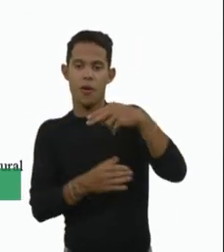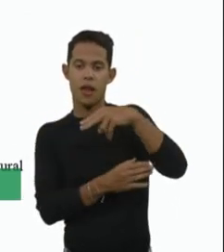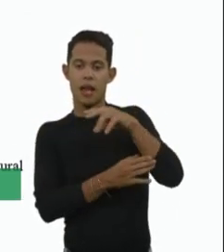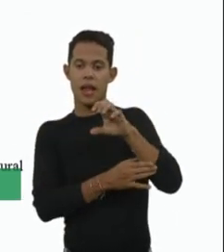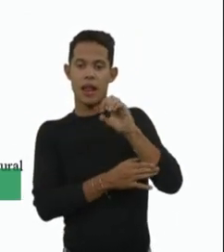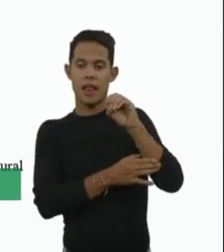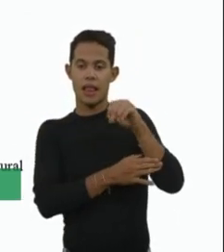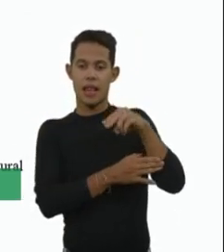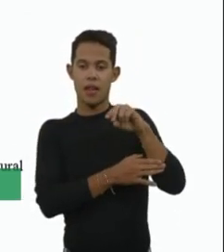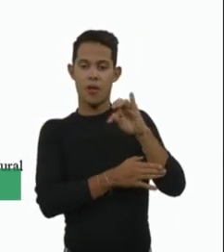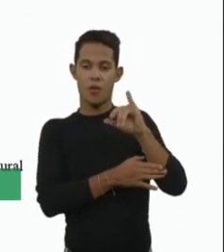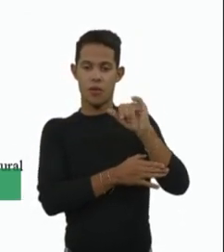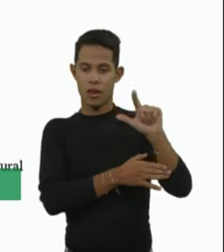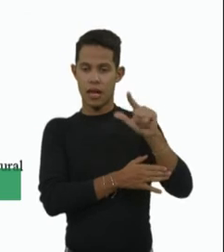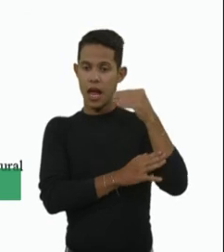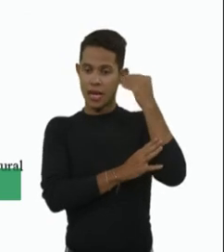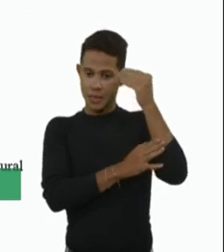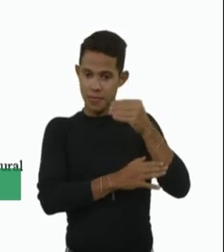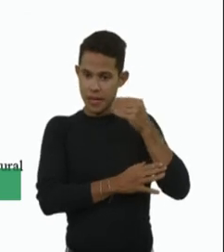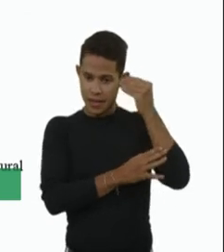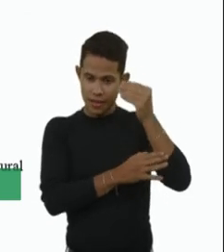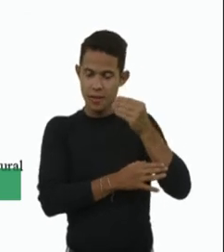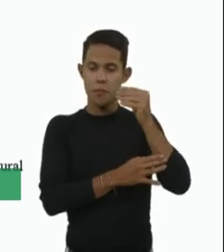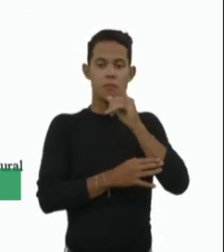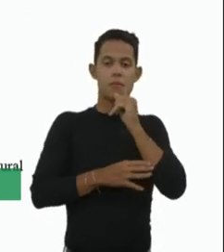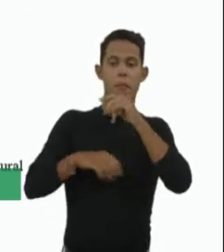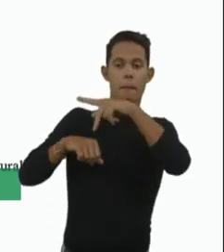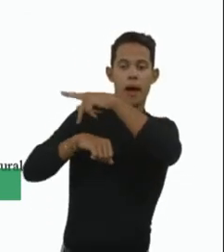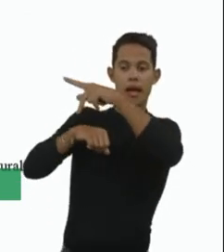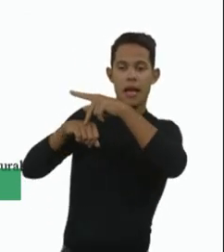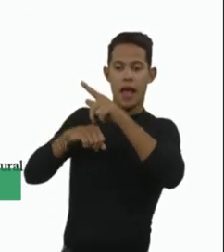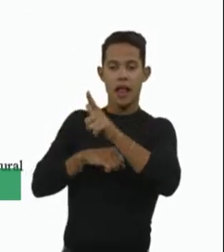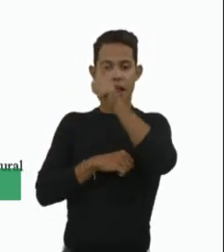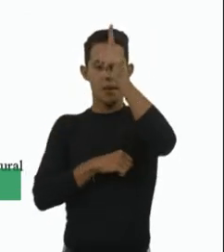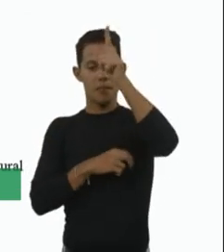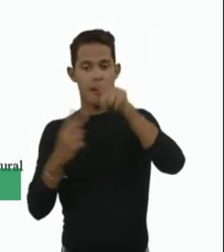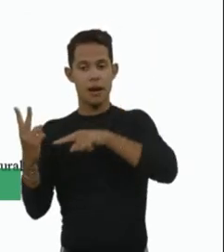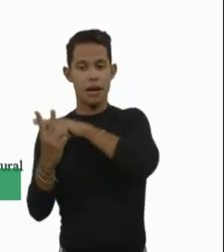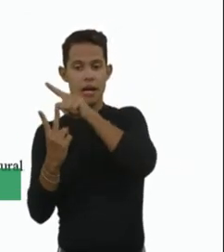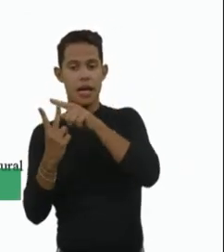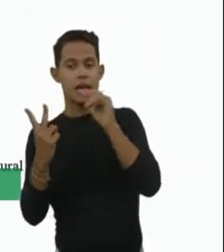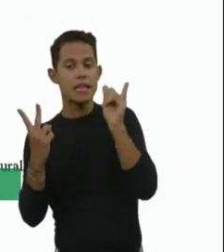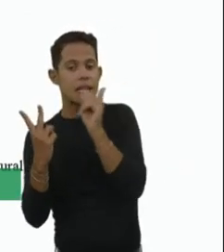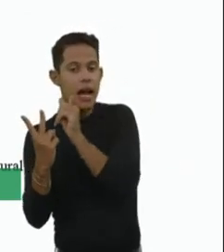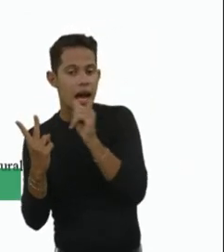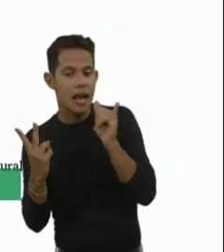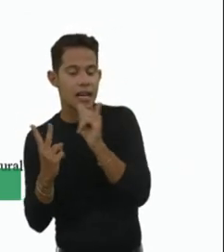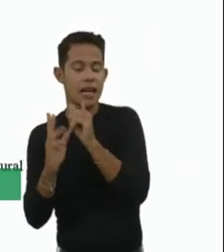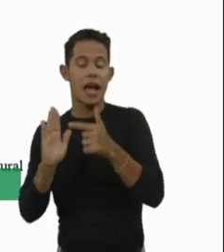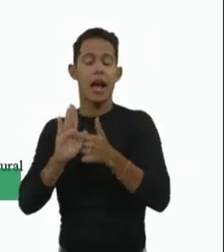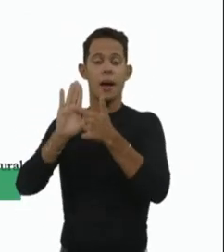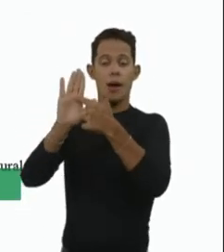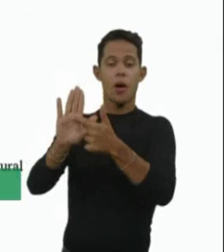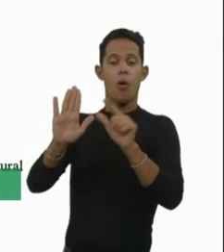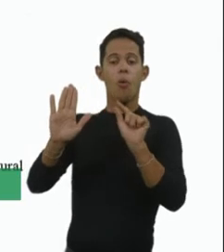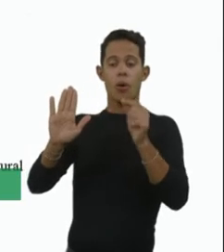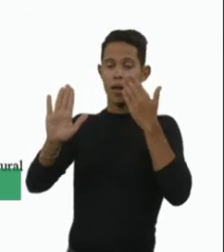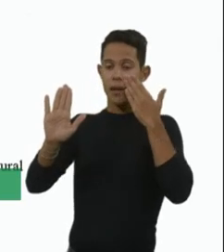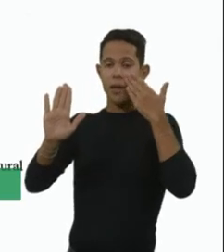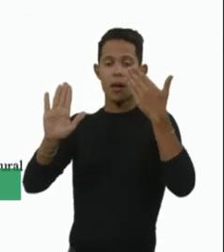a experiência da triagem neonatal, então, em países como a Alemanha, em países como a Itália, mostrando que os pacientes que